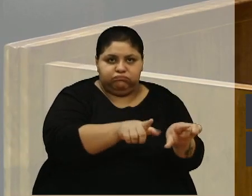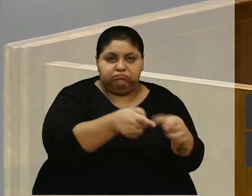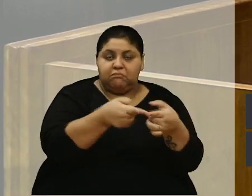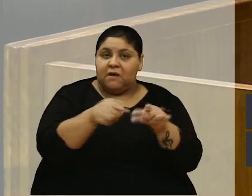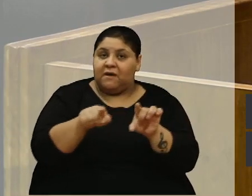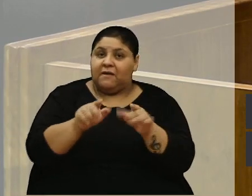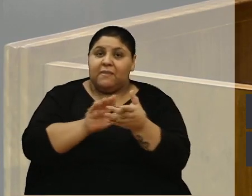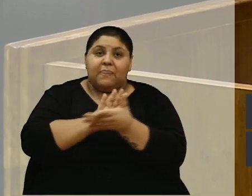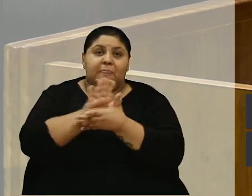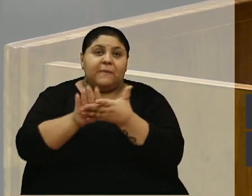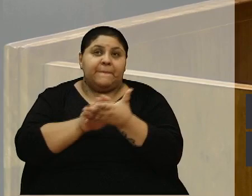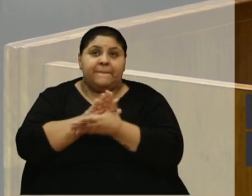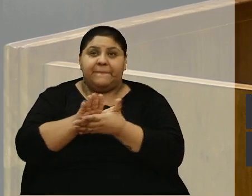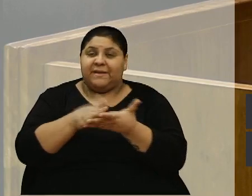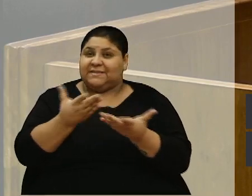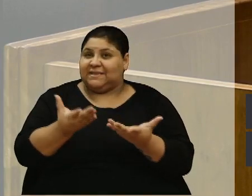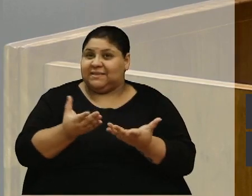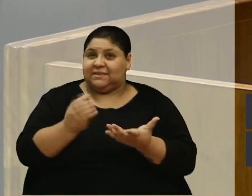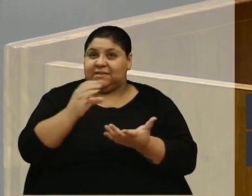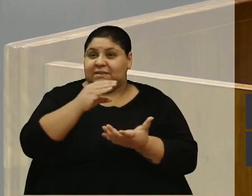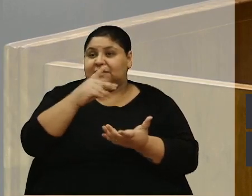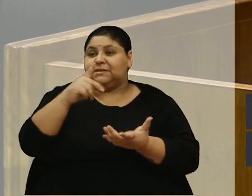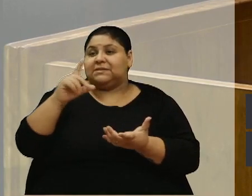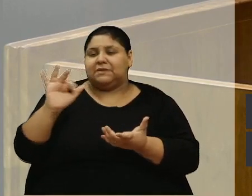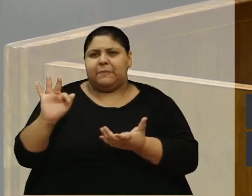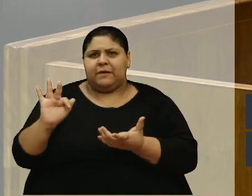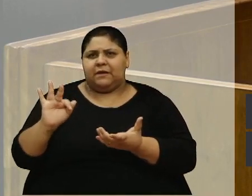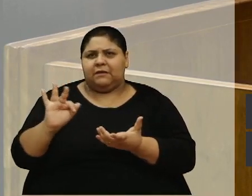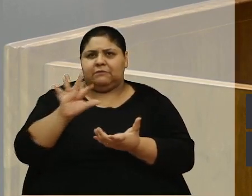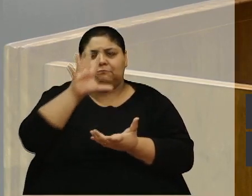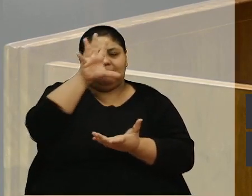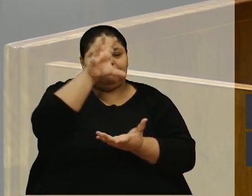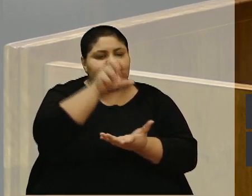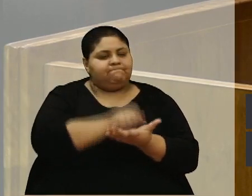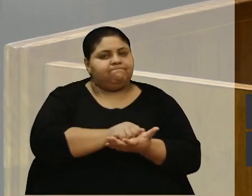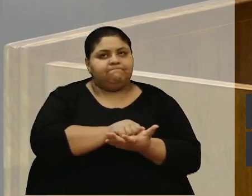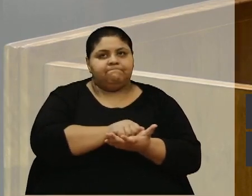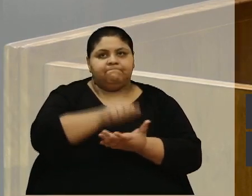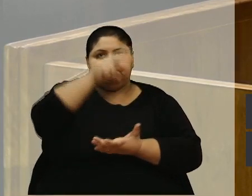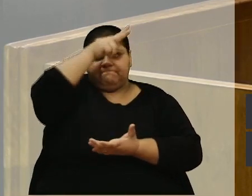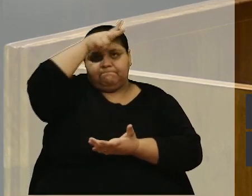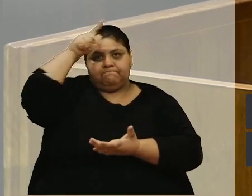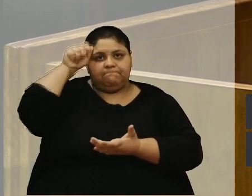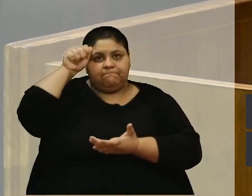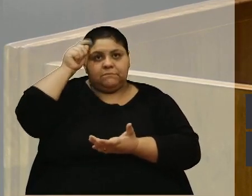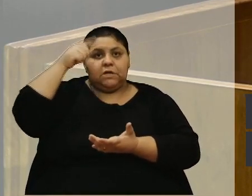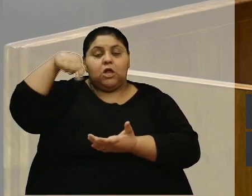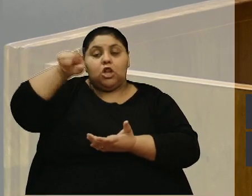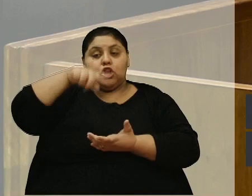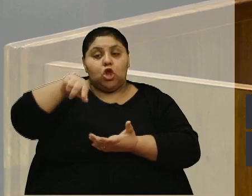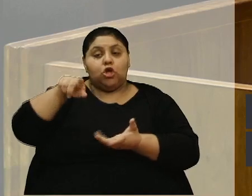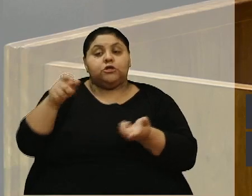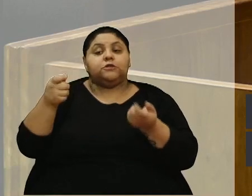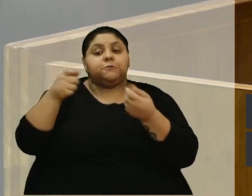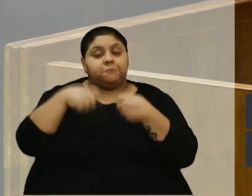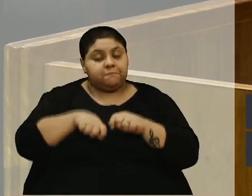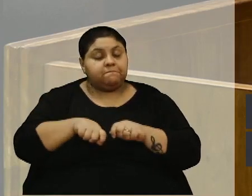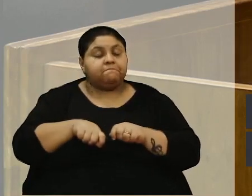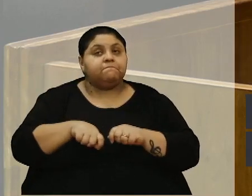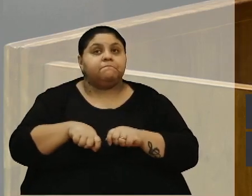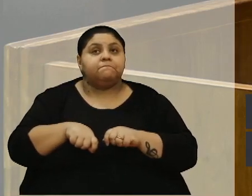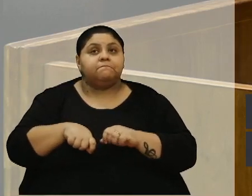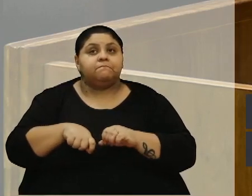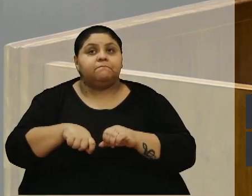nenhum CPF ainda está no cadastro do município. Então, nós precisamos que isso seja